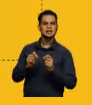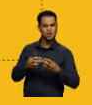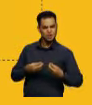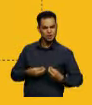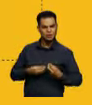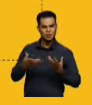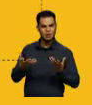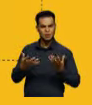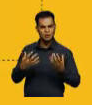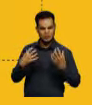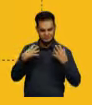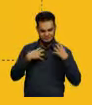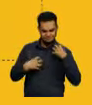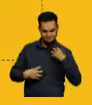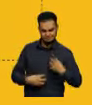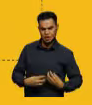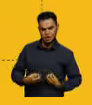órgãos.